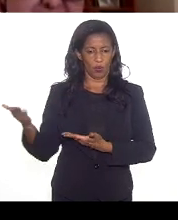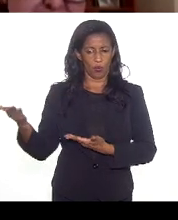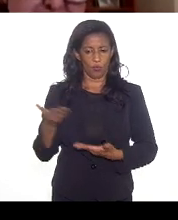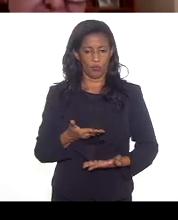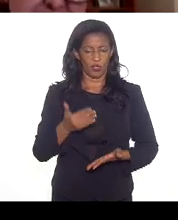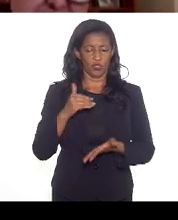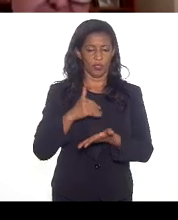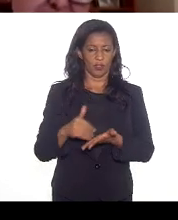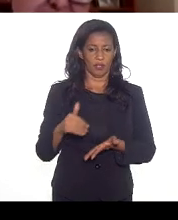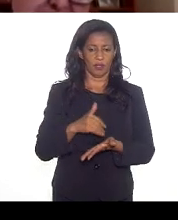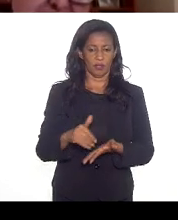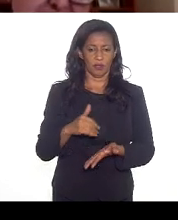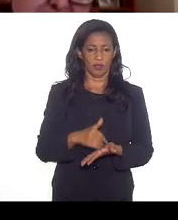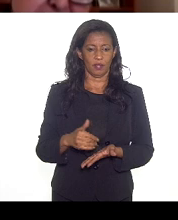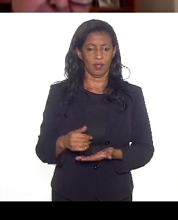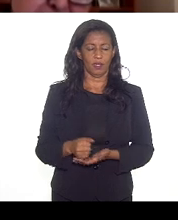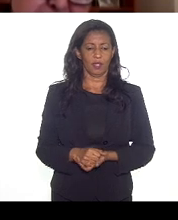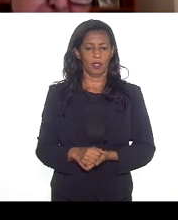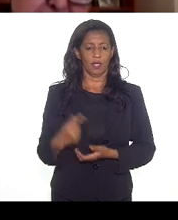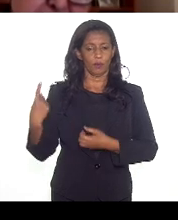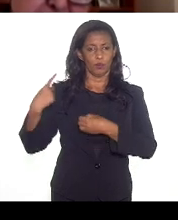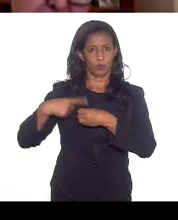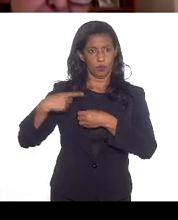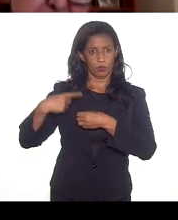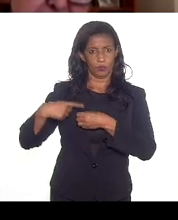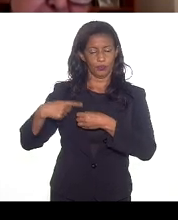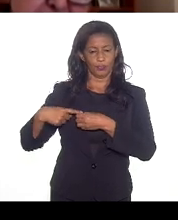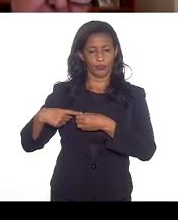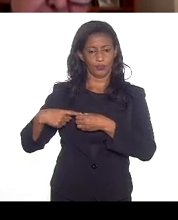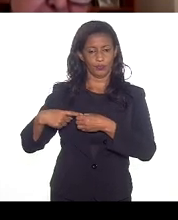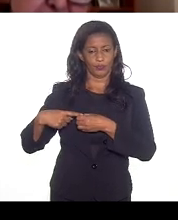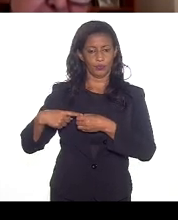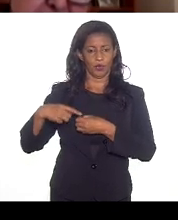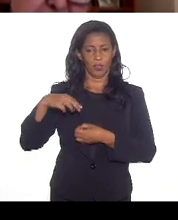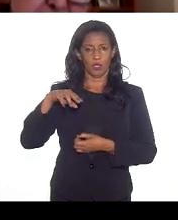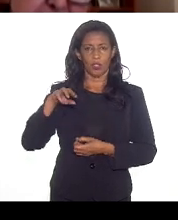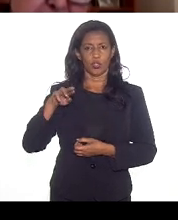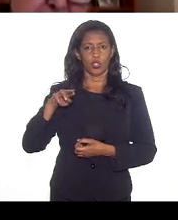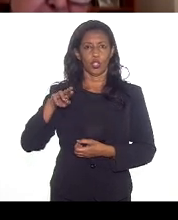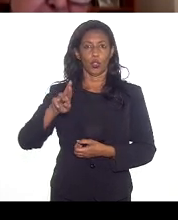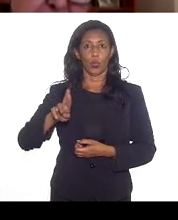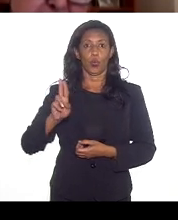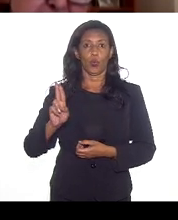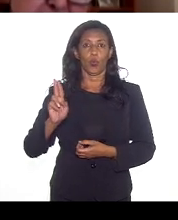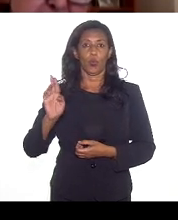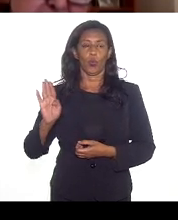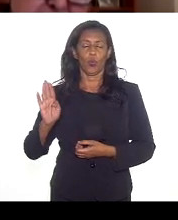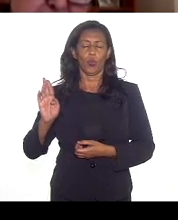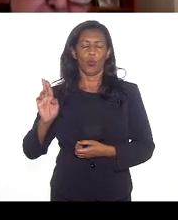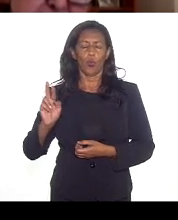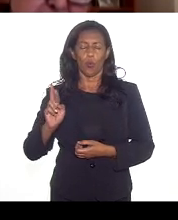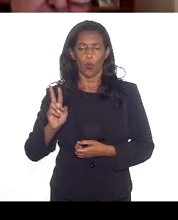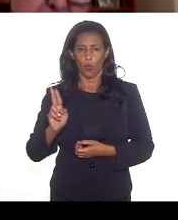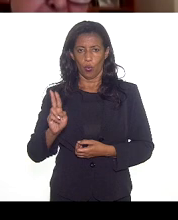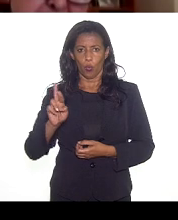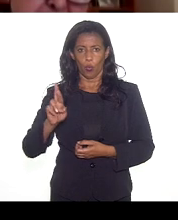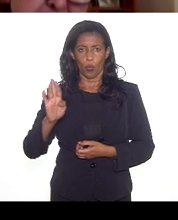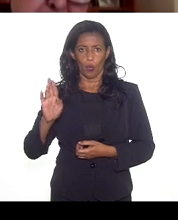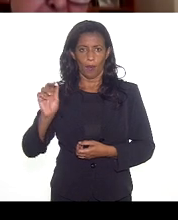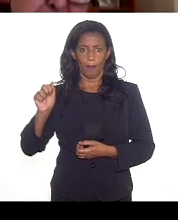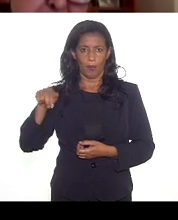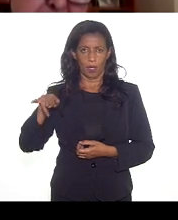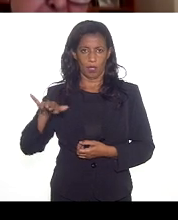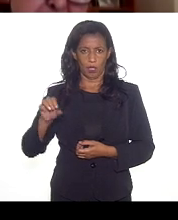Secretaria Municipal de Urbanismo e também à AG Rio, subsecretário, nós